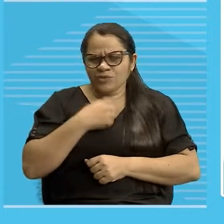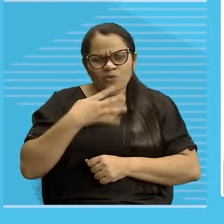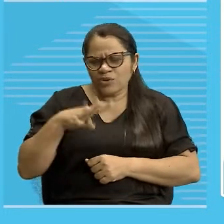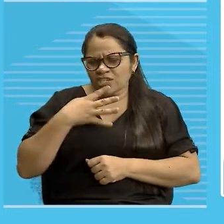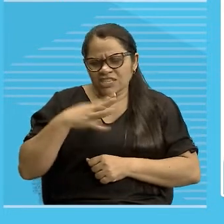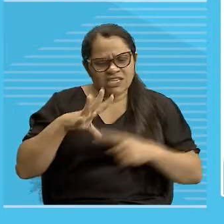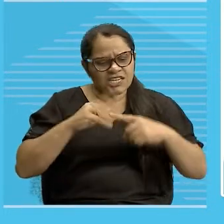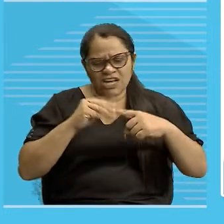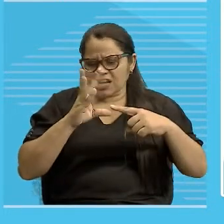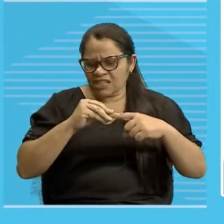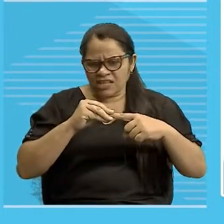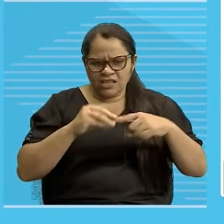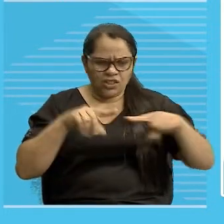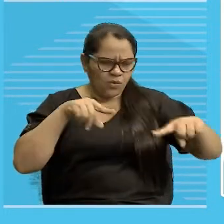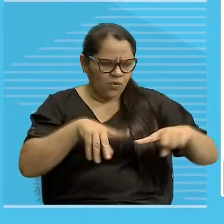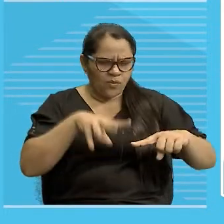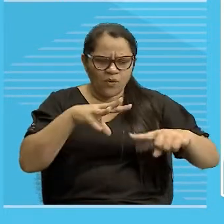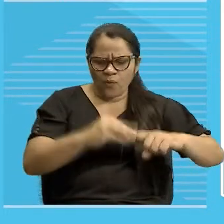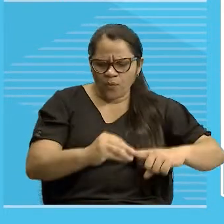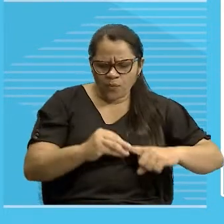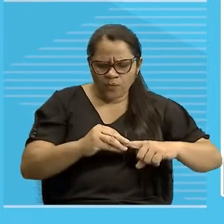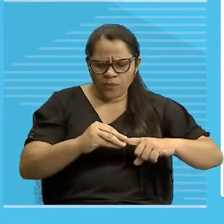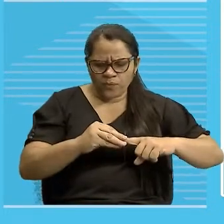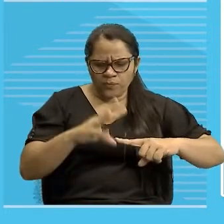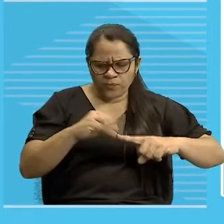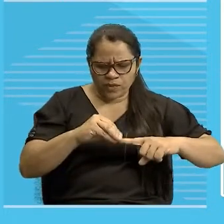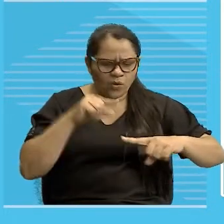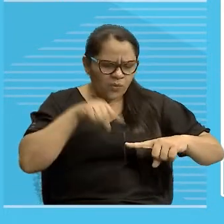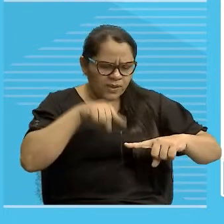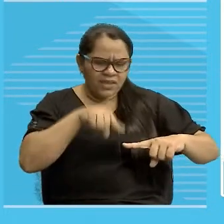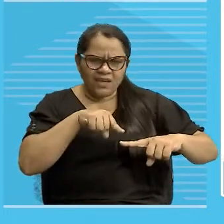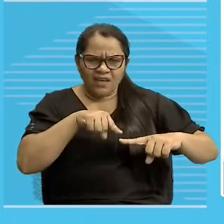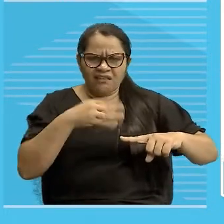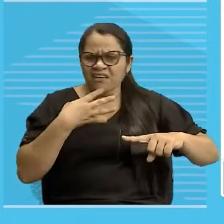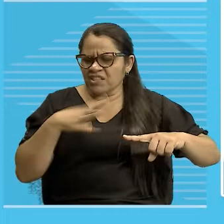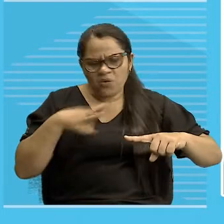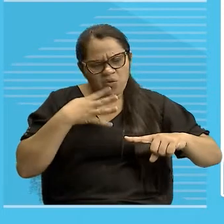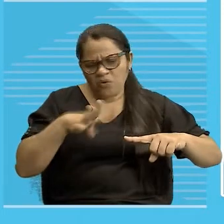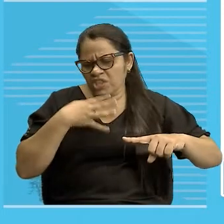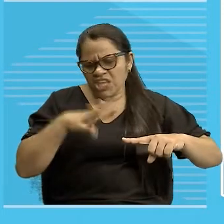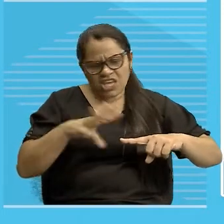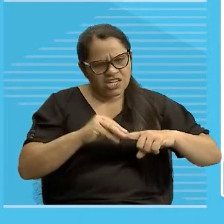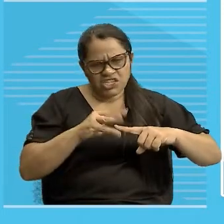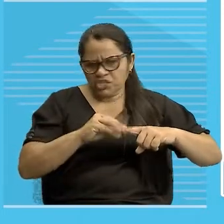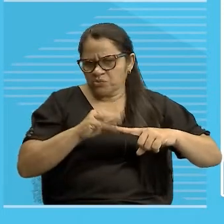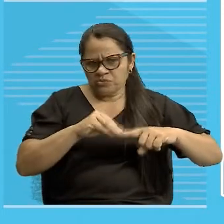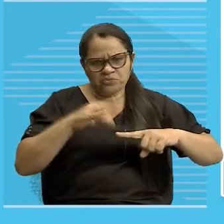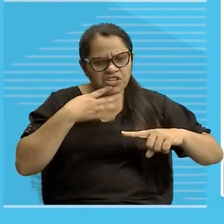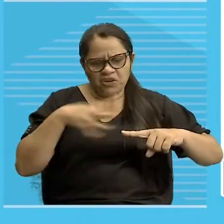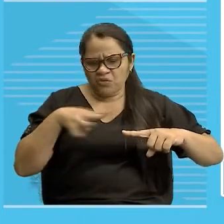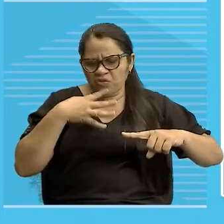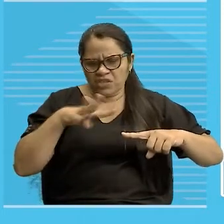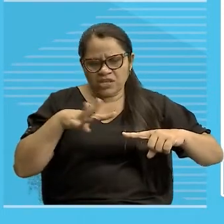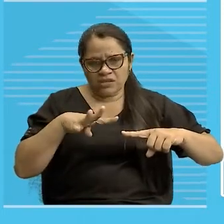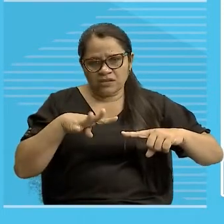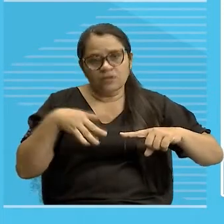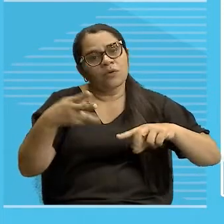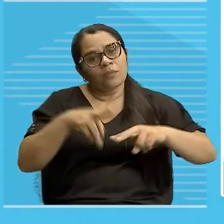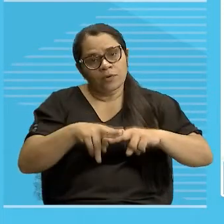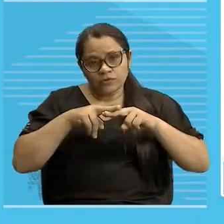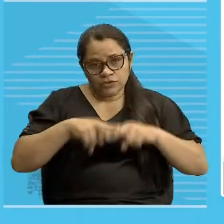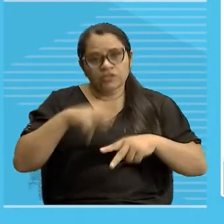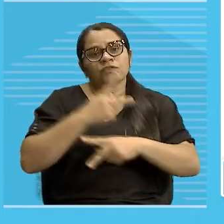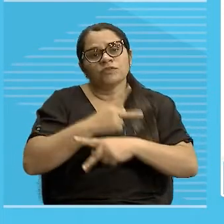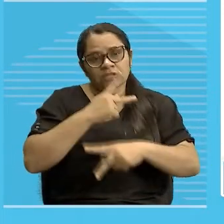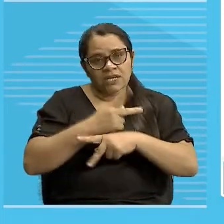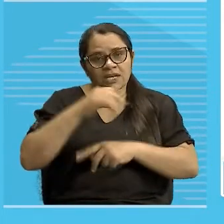Se fosse a primeira vez que eu estivesse olhando para esse objeto, o que é isto que está aqui na minha mão? Sei não, por isso eu usei o pronome